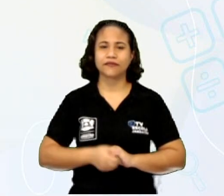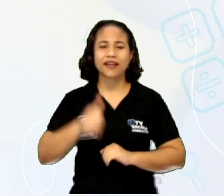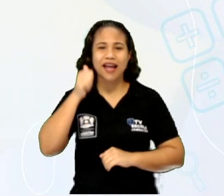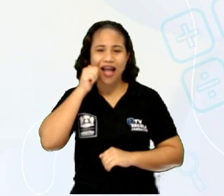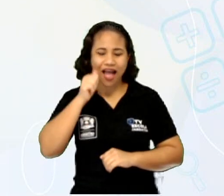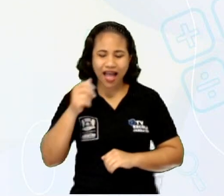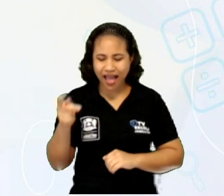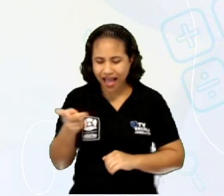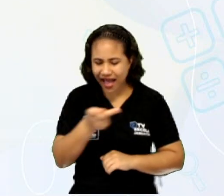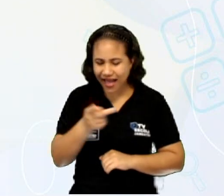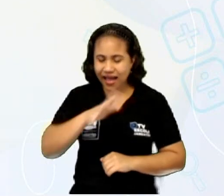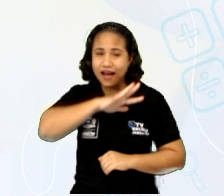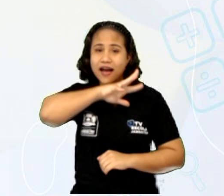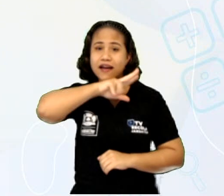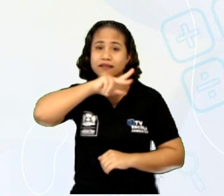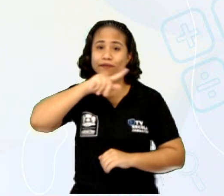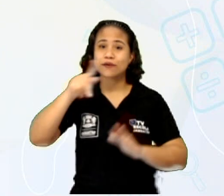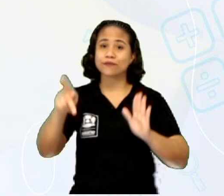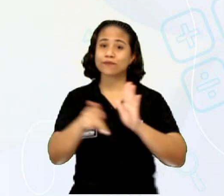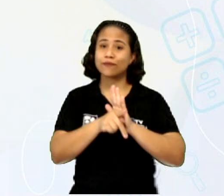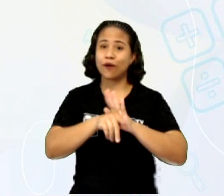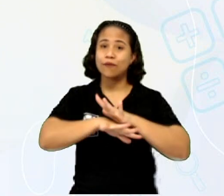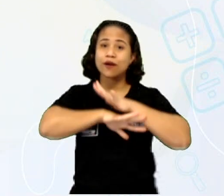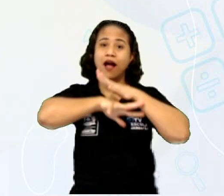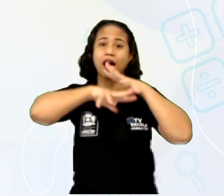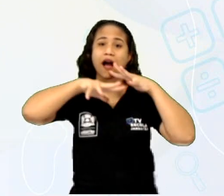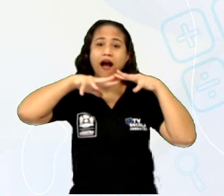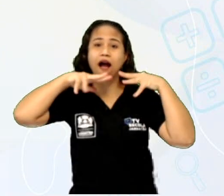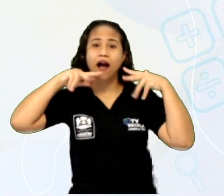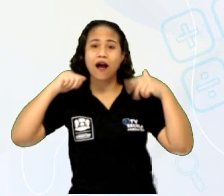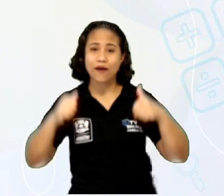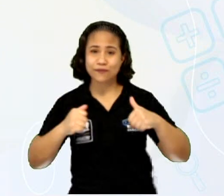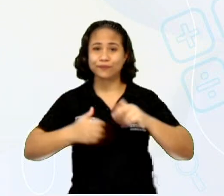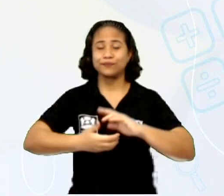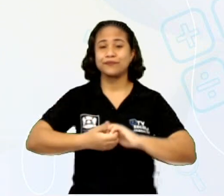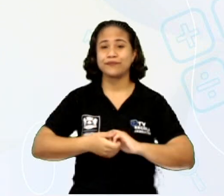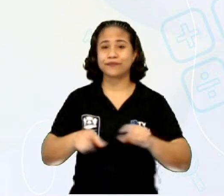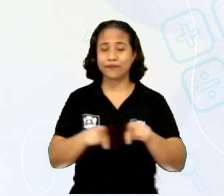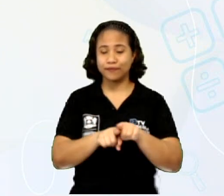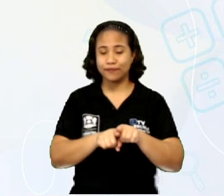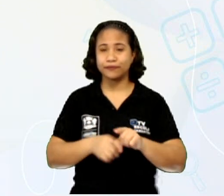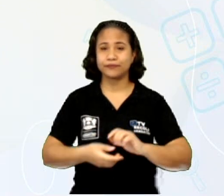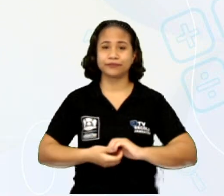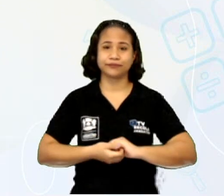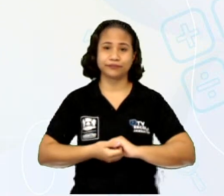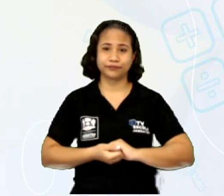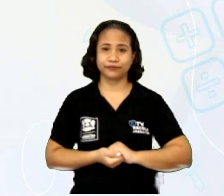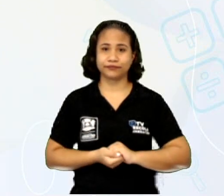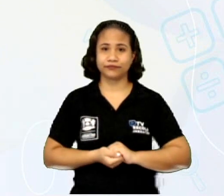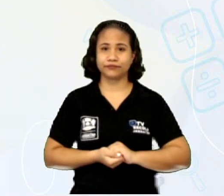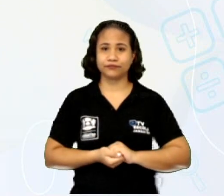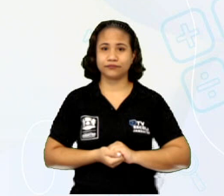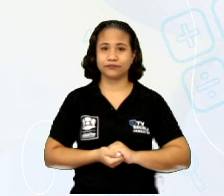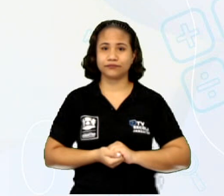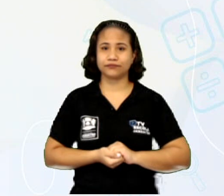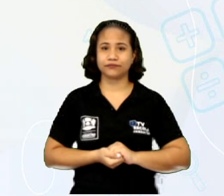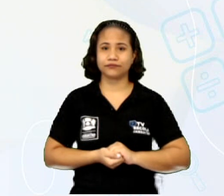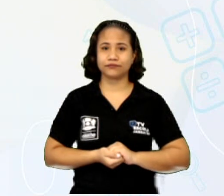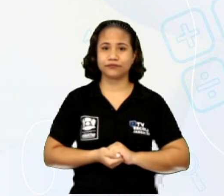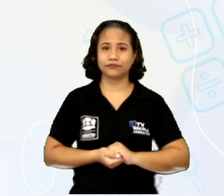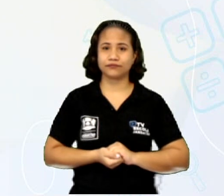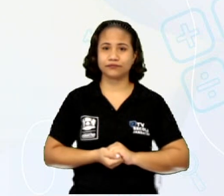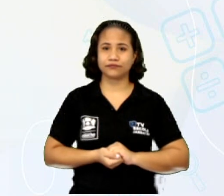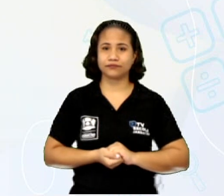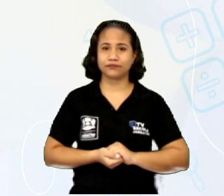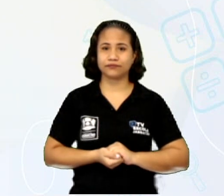são animais selvagens. Their natural habitat is the Africa savanna. Elas,